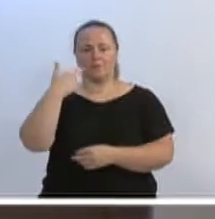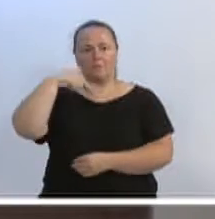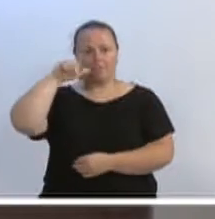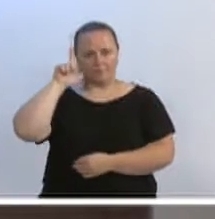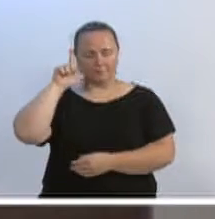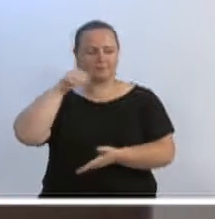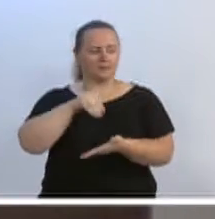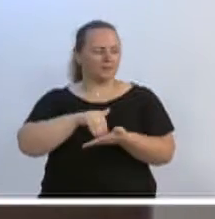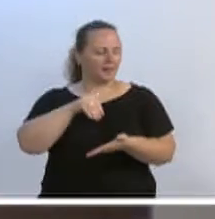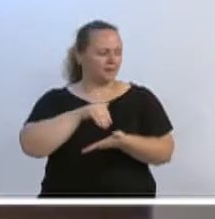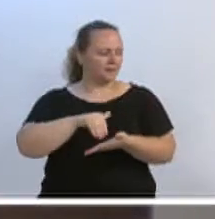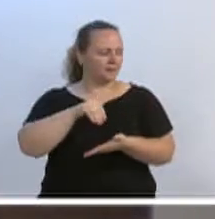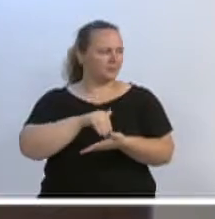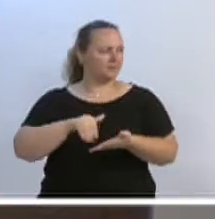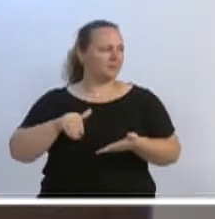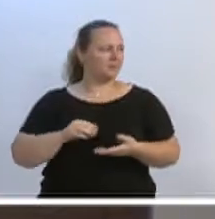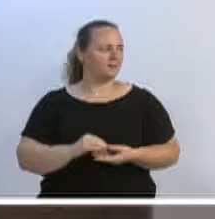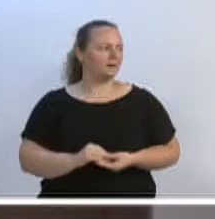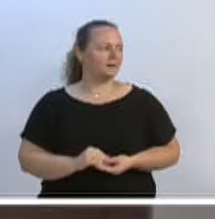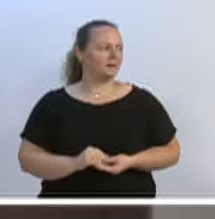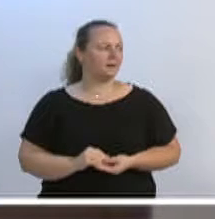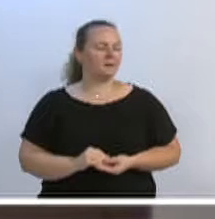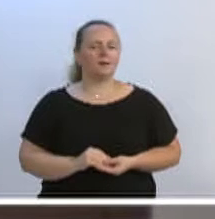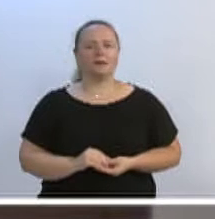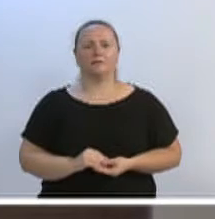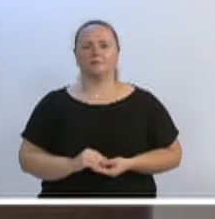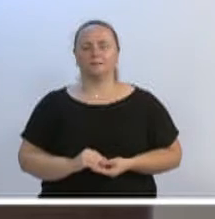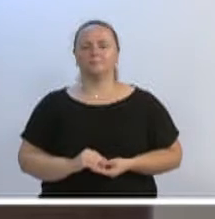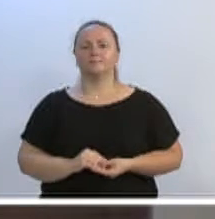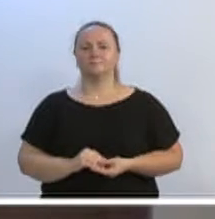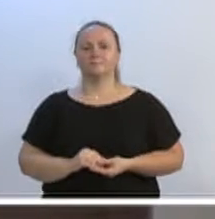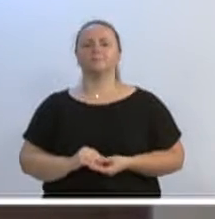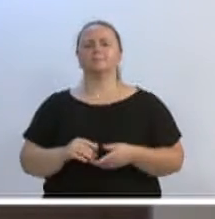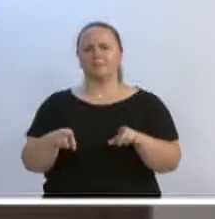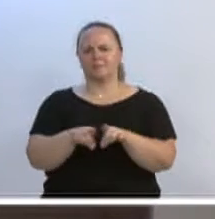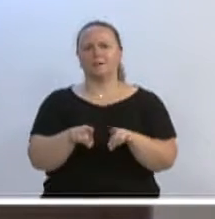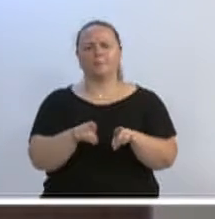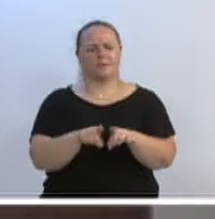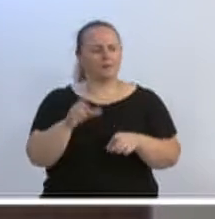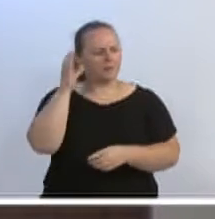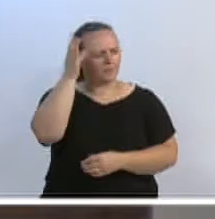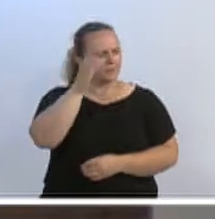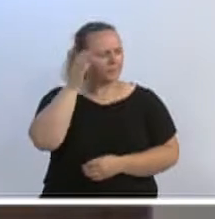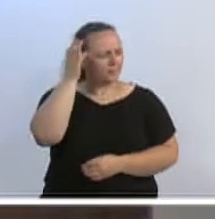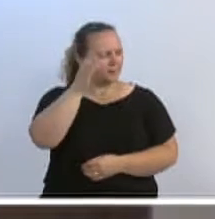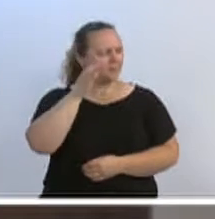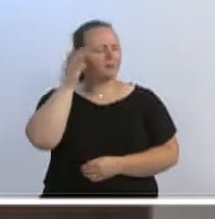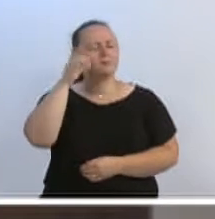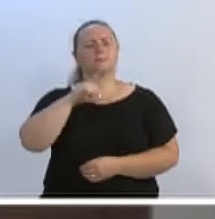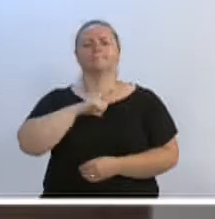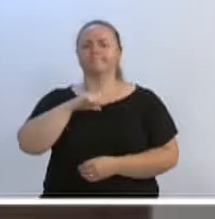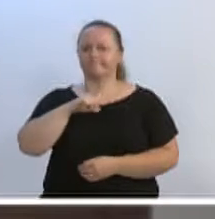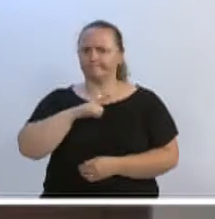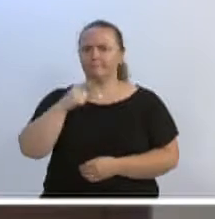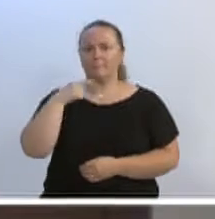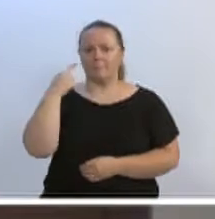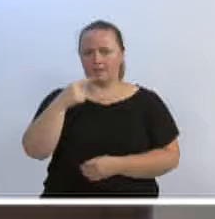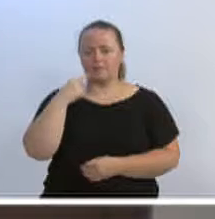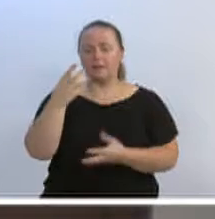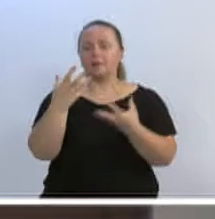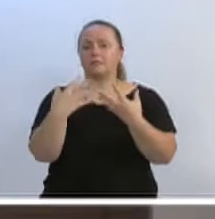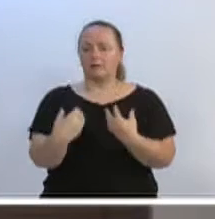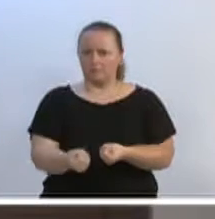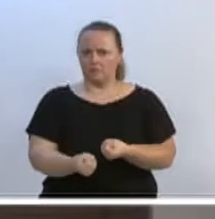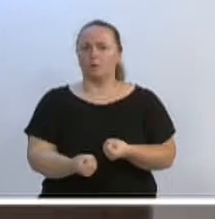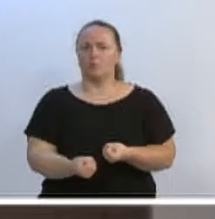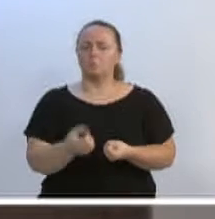secretário Marcelo Churubi, quero agradecer mais uma vez, de forma coerente, o Marcelo nos atendeu, e aqui, presidente Marcos,